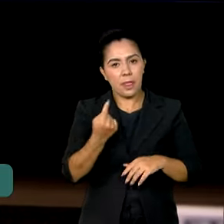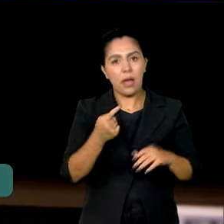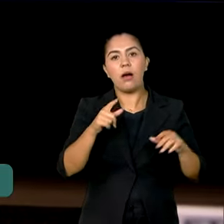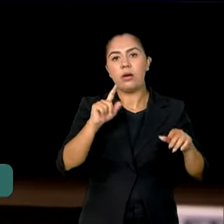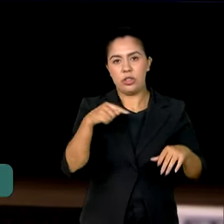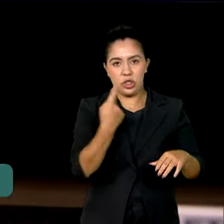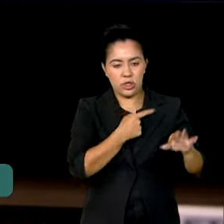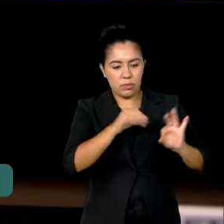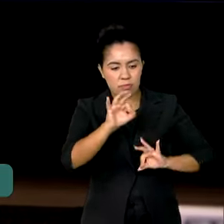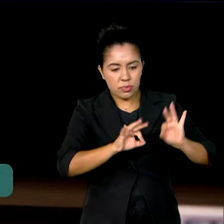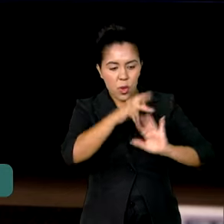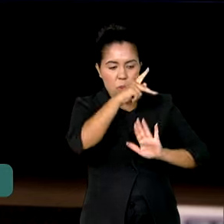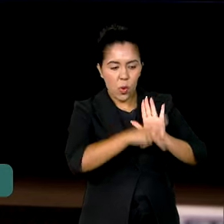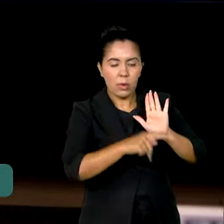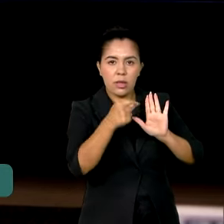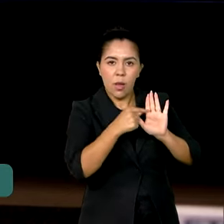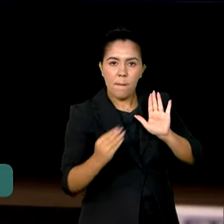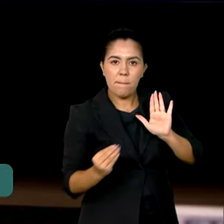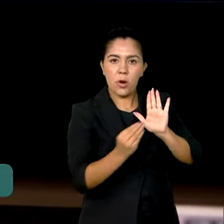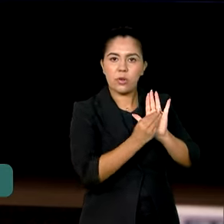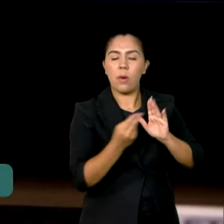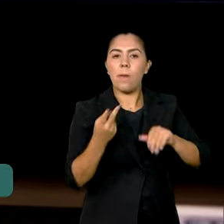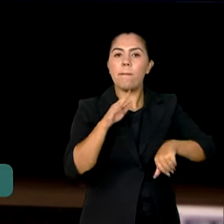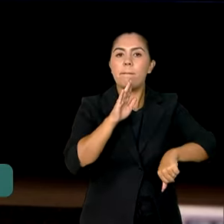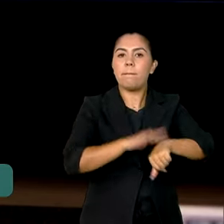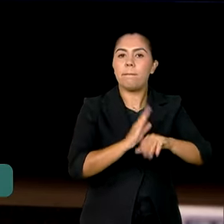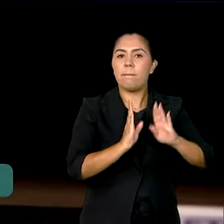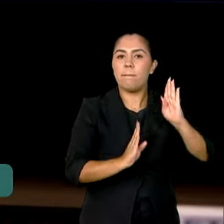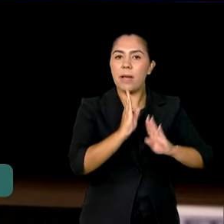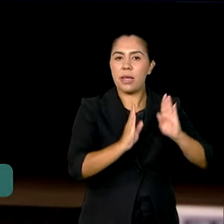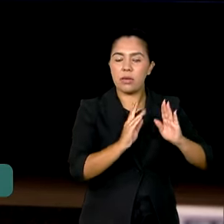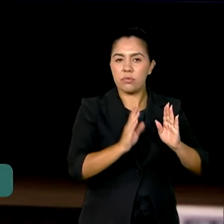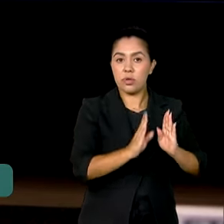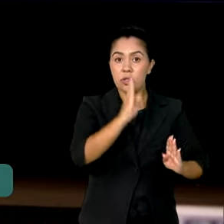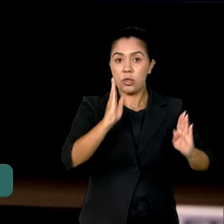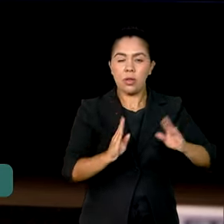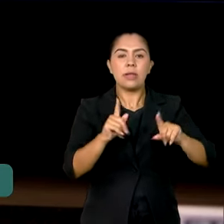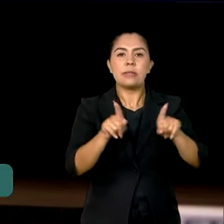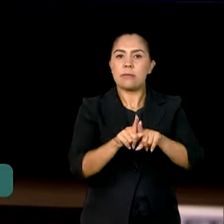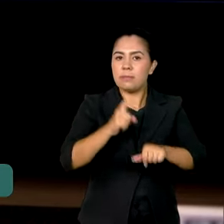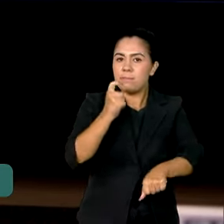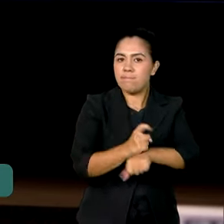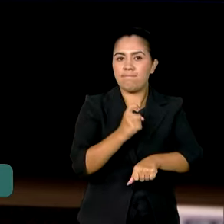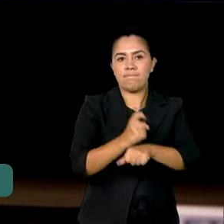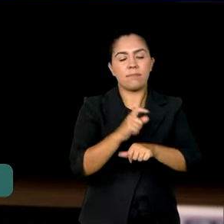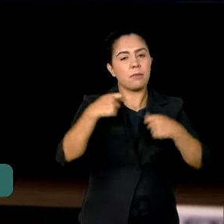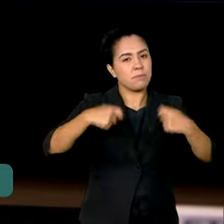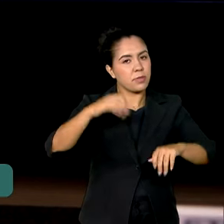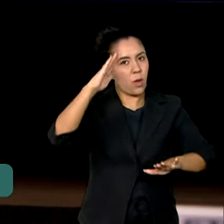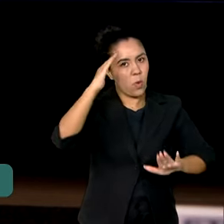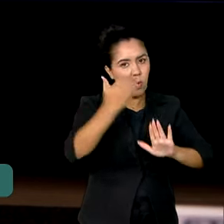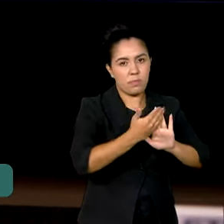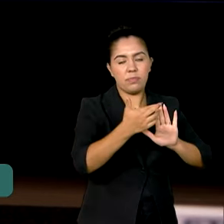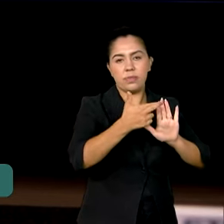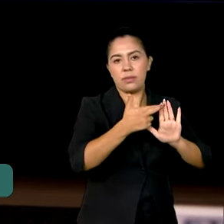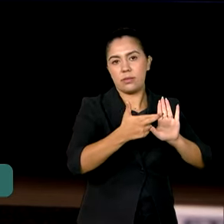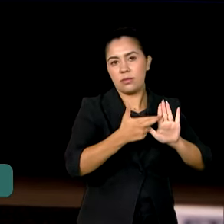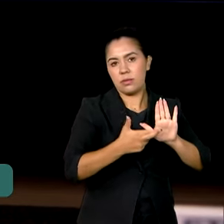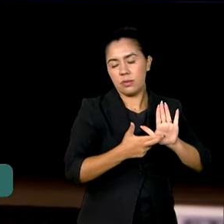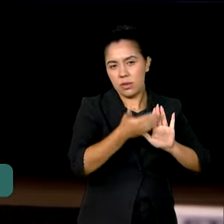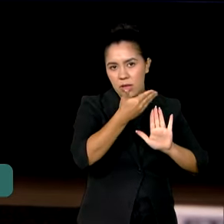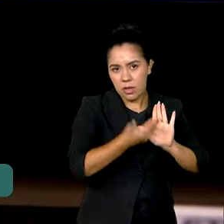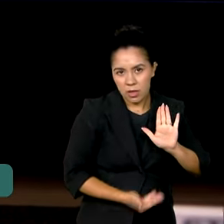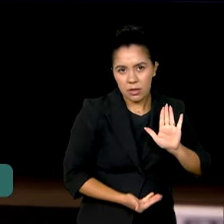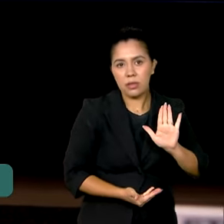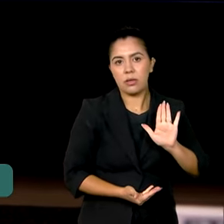as penas, como estamos aumentando também, endurecendo o regime de cumprimento destas penas. Ao invés